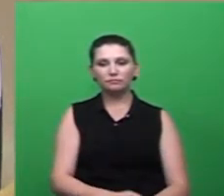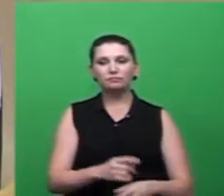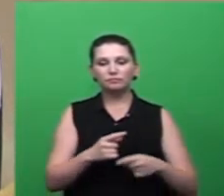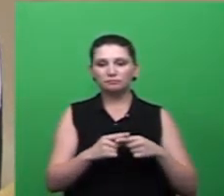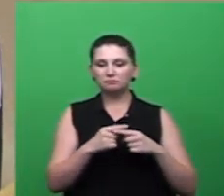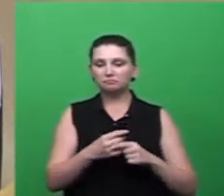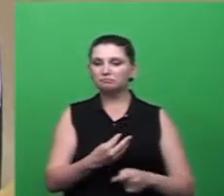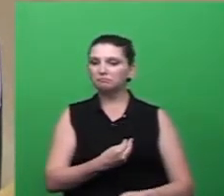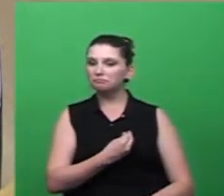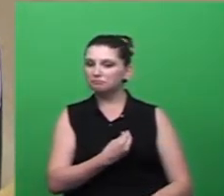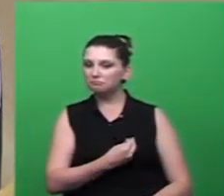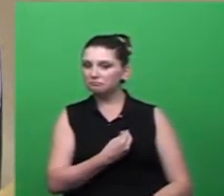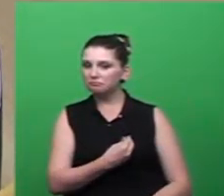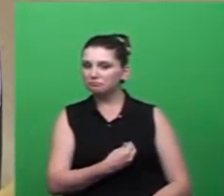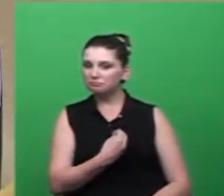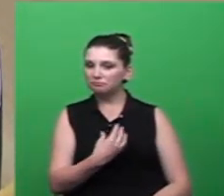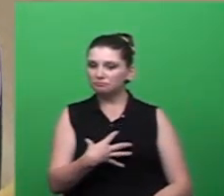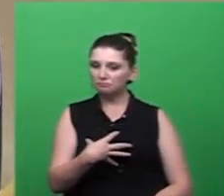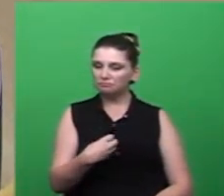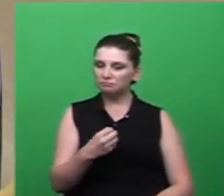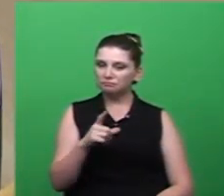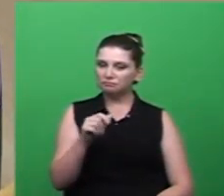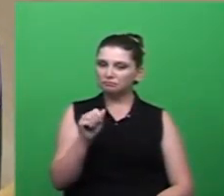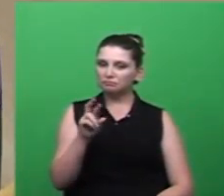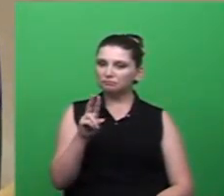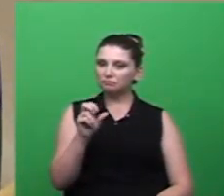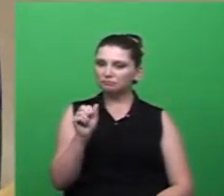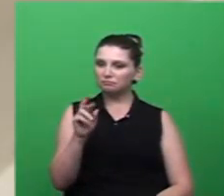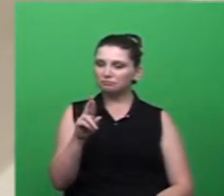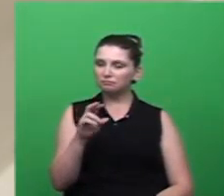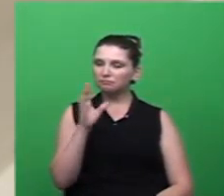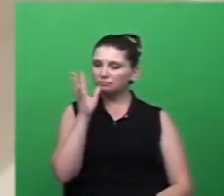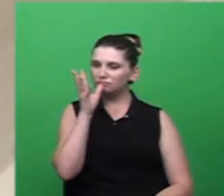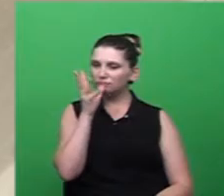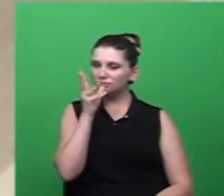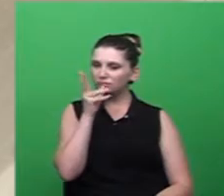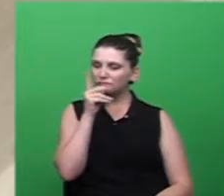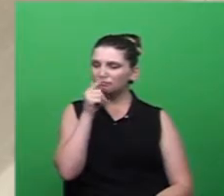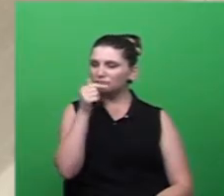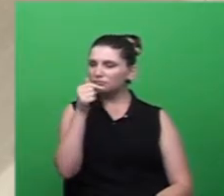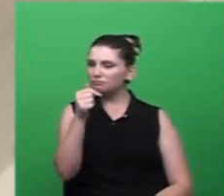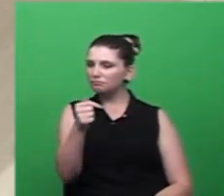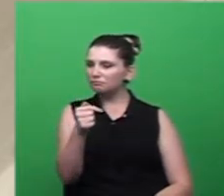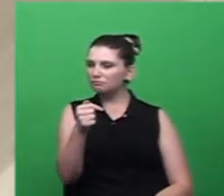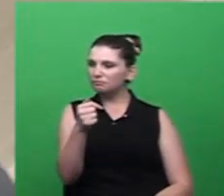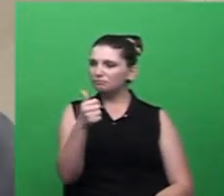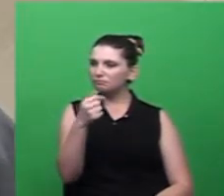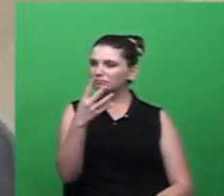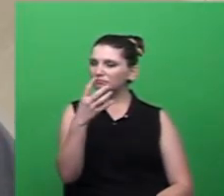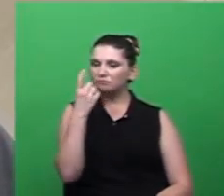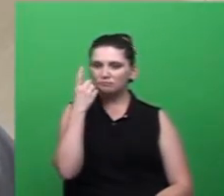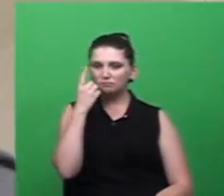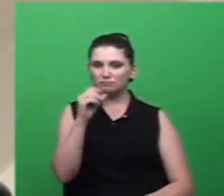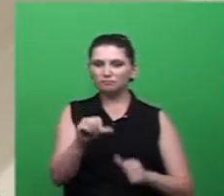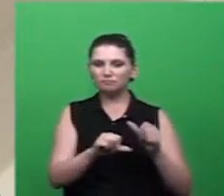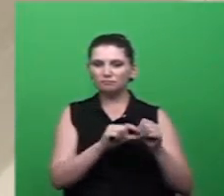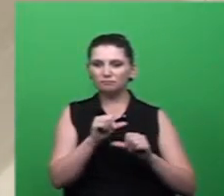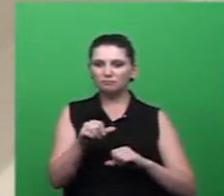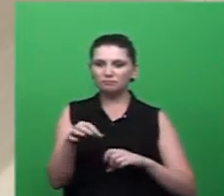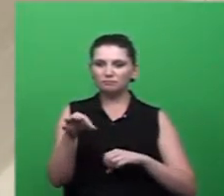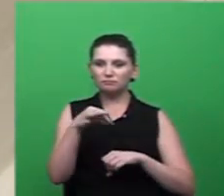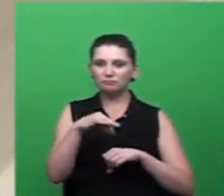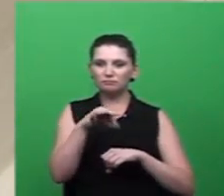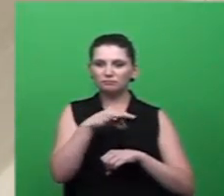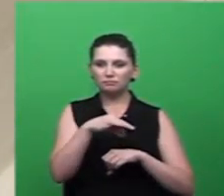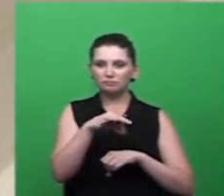das larvas que demoram entre 7 e 14 dias para eclodirem e virarem em si o mosquito então uma água que ela